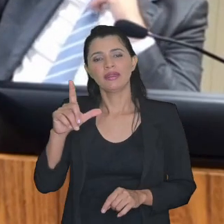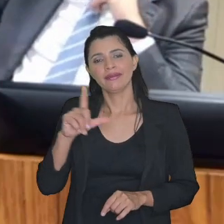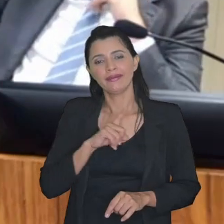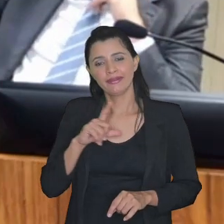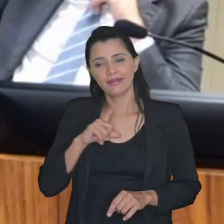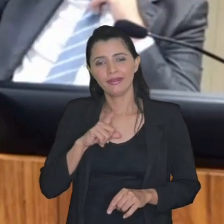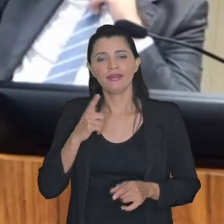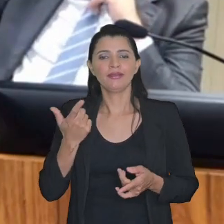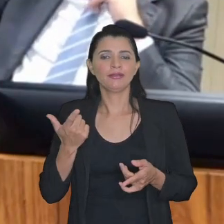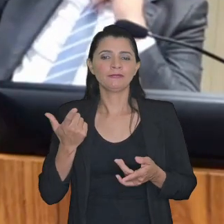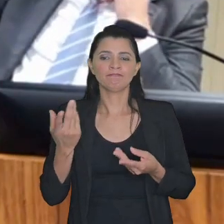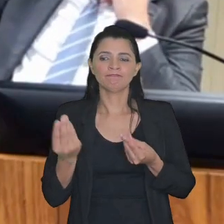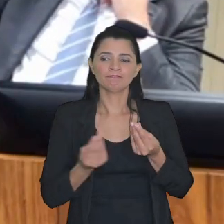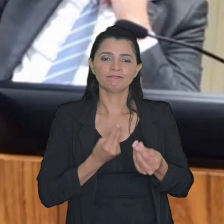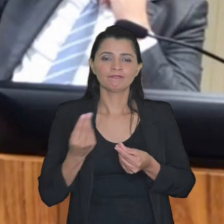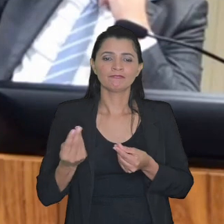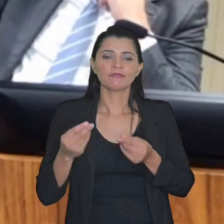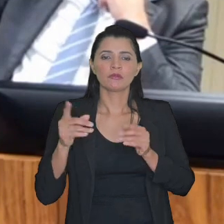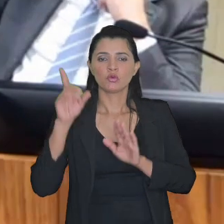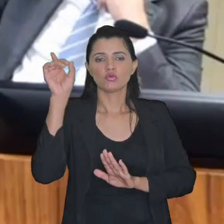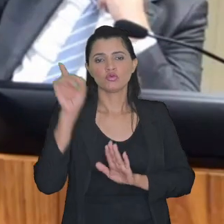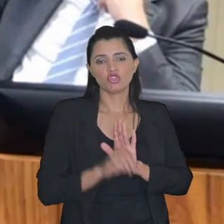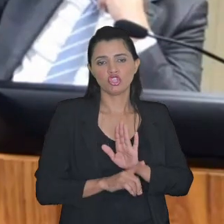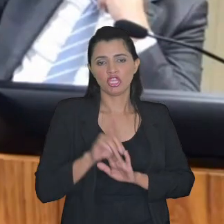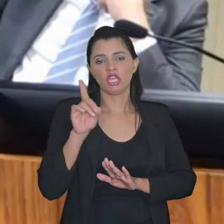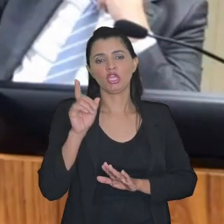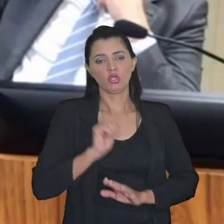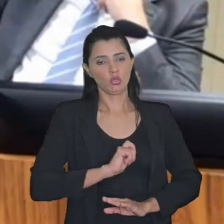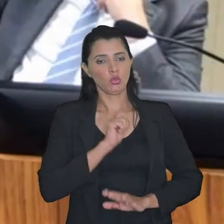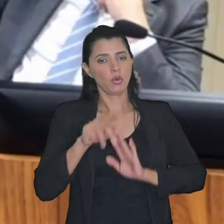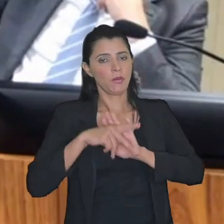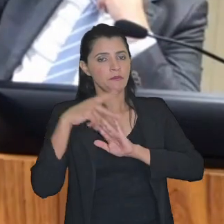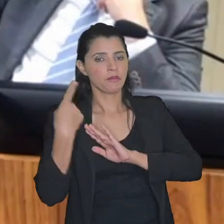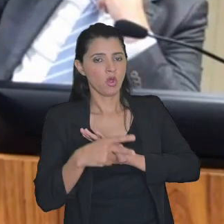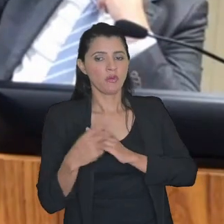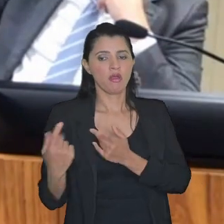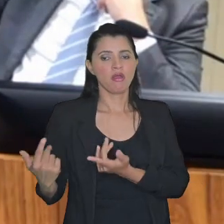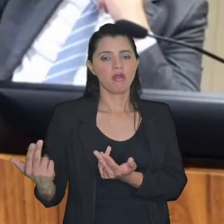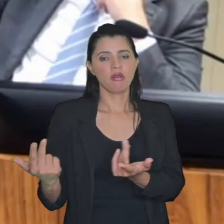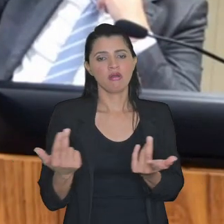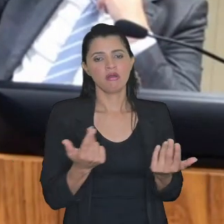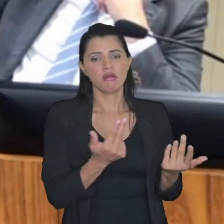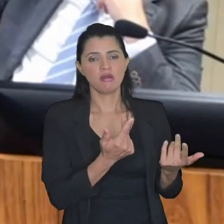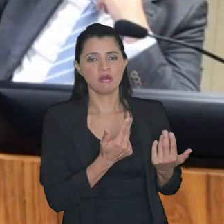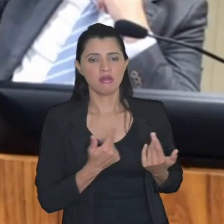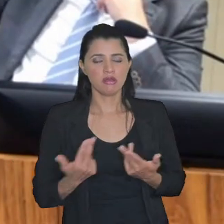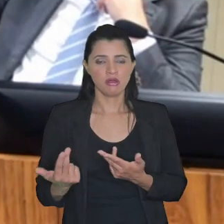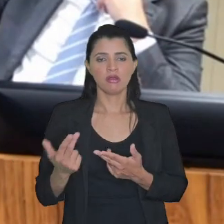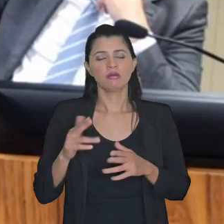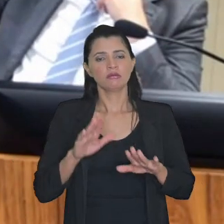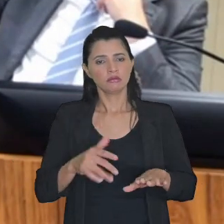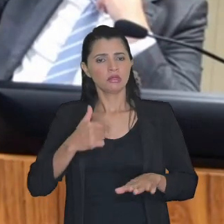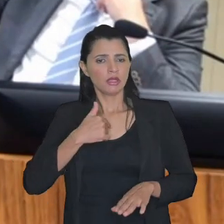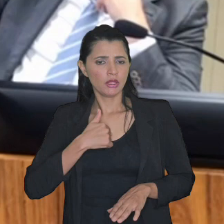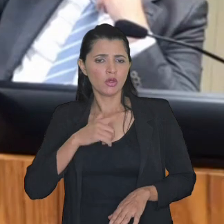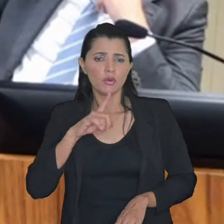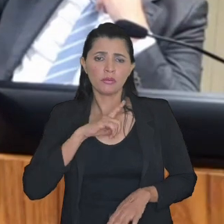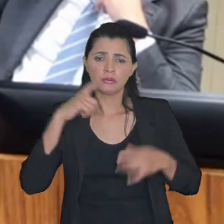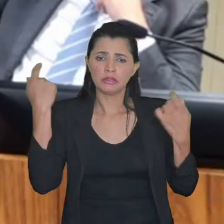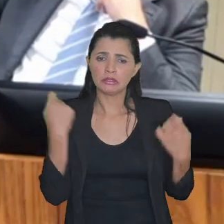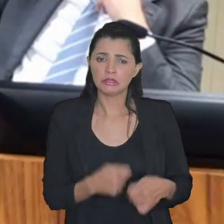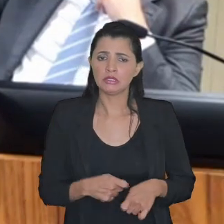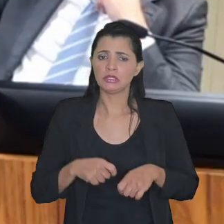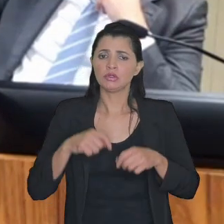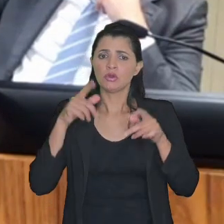existe aprioristicamente um direito subjetivo a isonomia de modo que eu tenho que